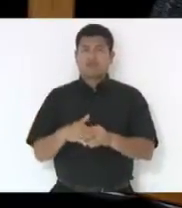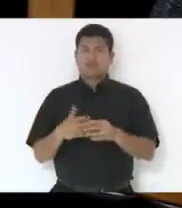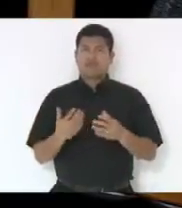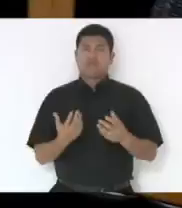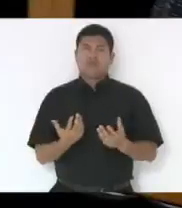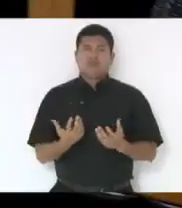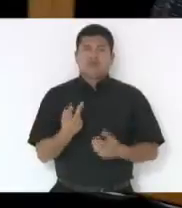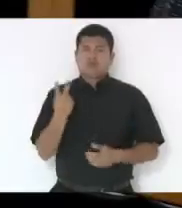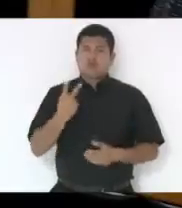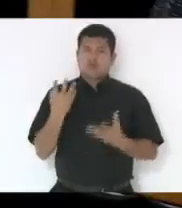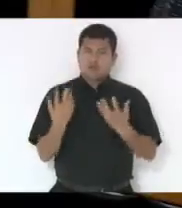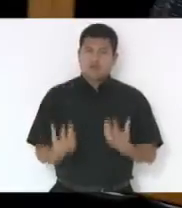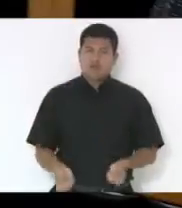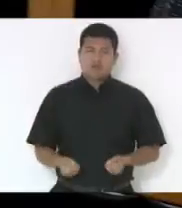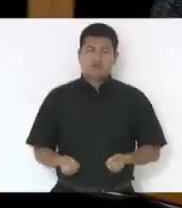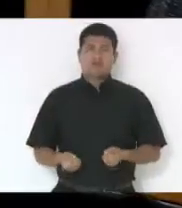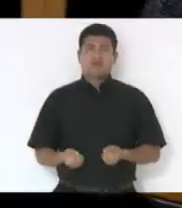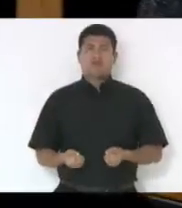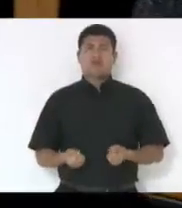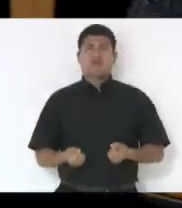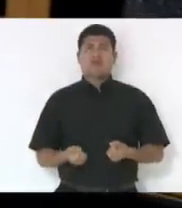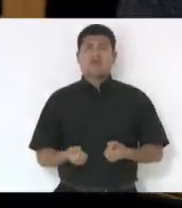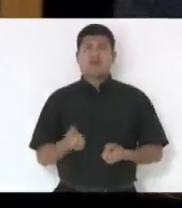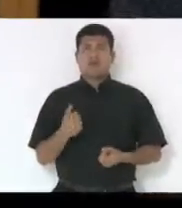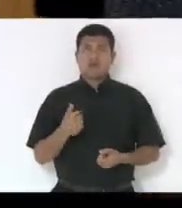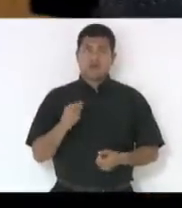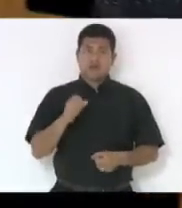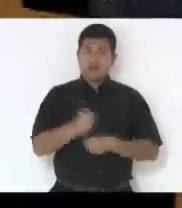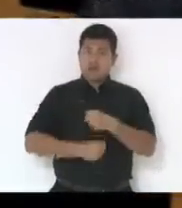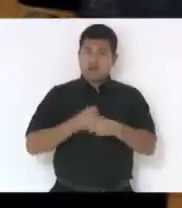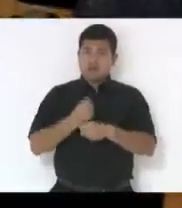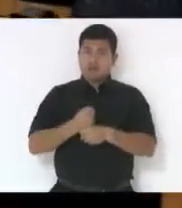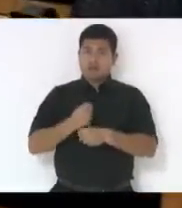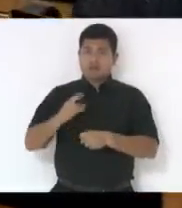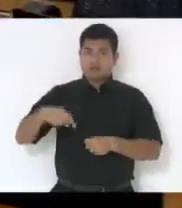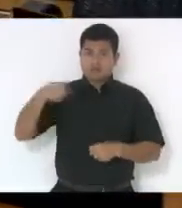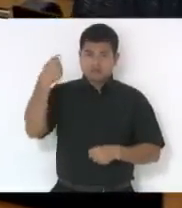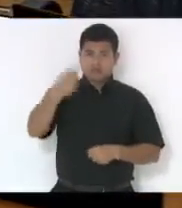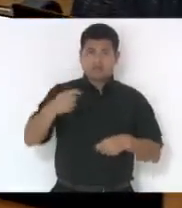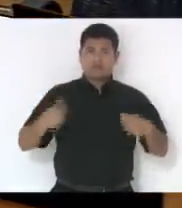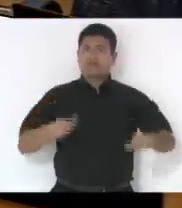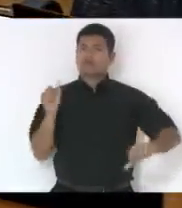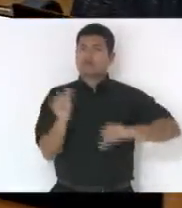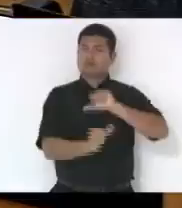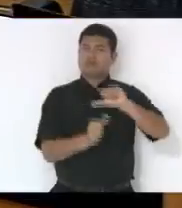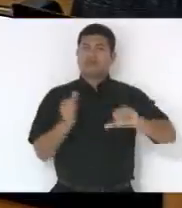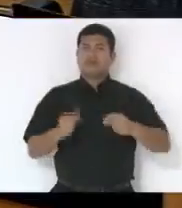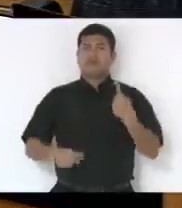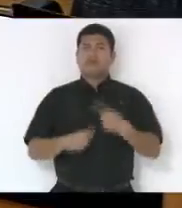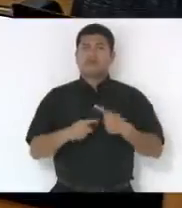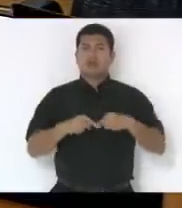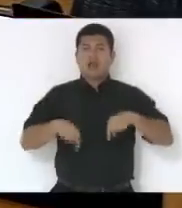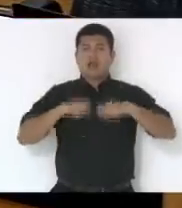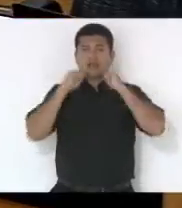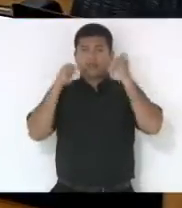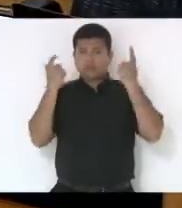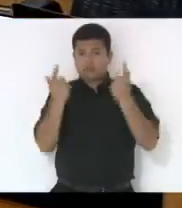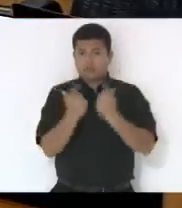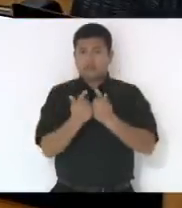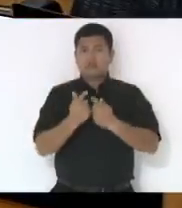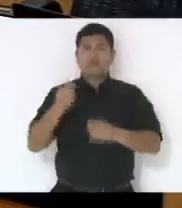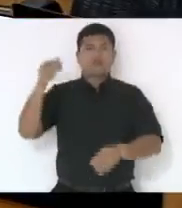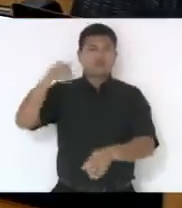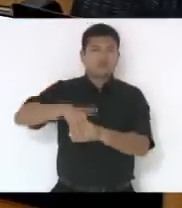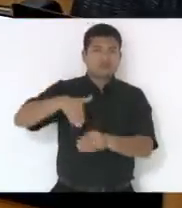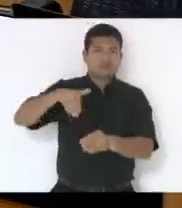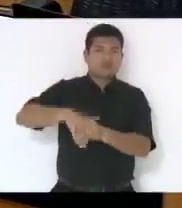mas vejo que essa casa tem que, esse dever aqui, o ano que vem, de fazer essas mudanças para que possamos, enfim, aqui, nesse plenário, poder votar,